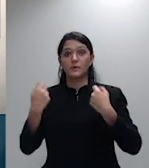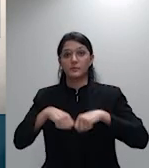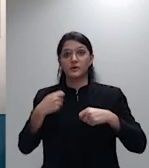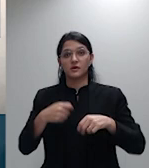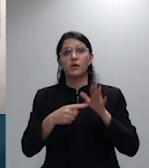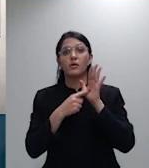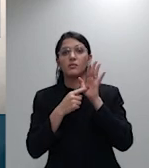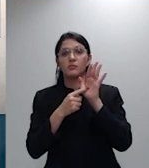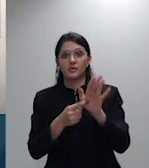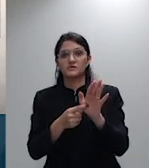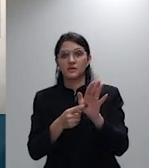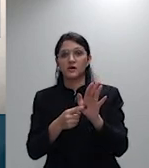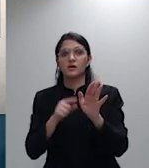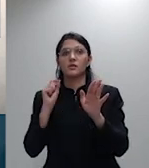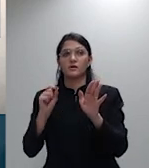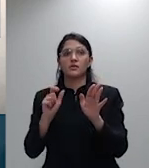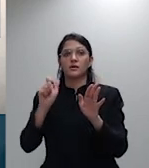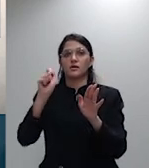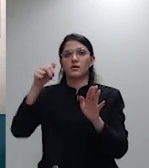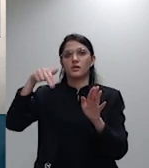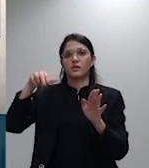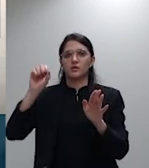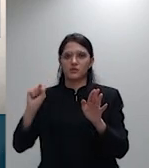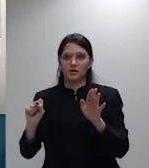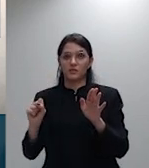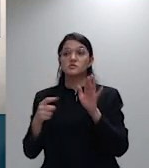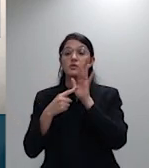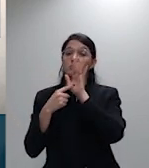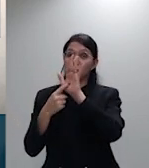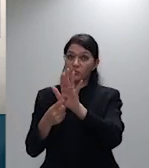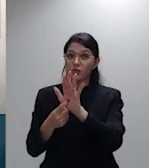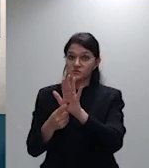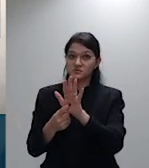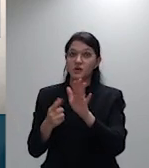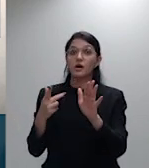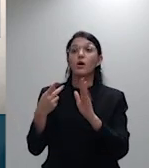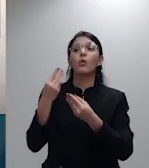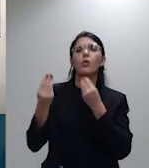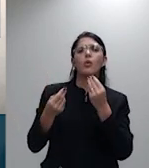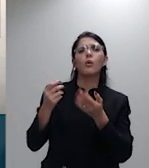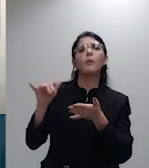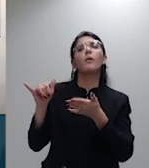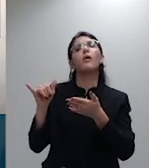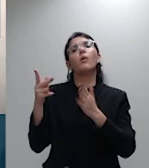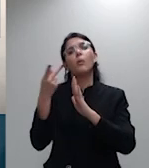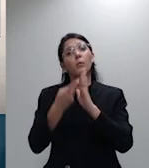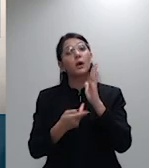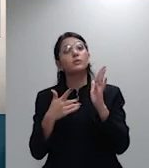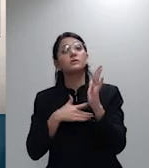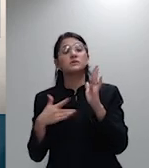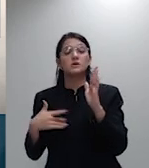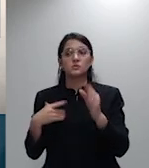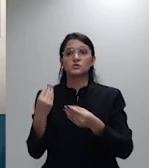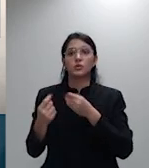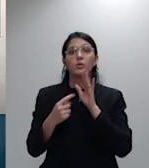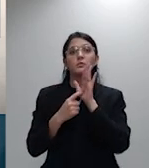saúde a nota técnica de registro de produtos que ela nada mais é do que a demonstração